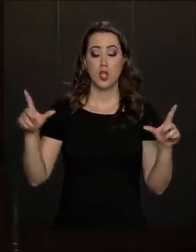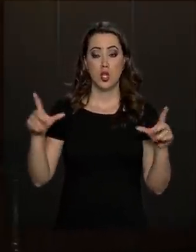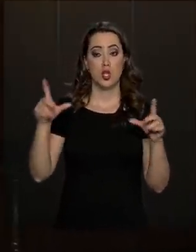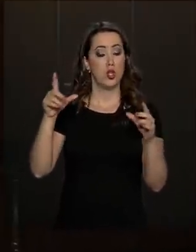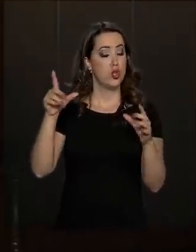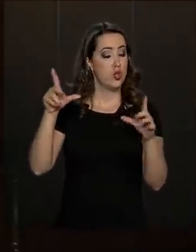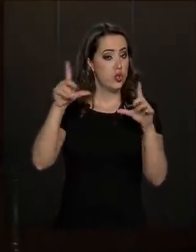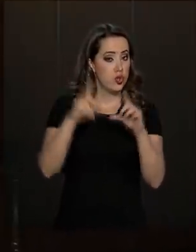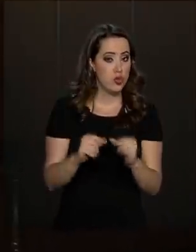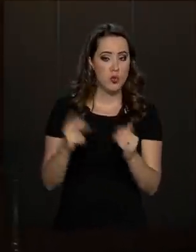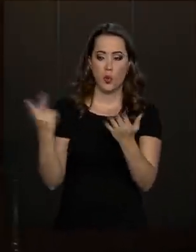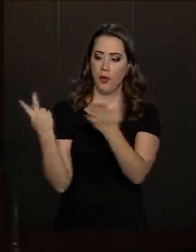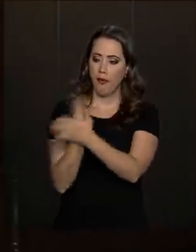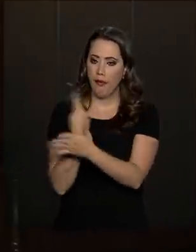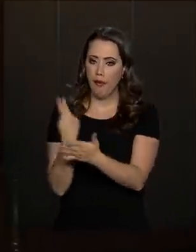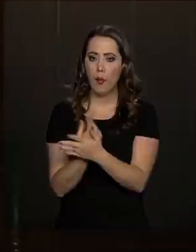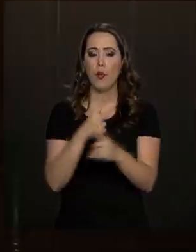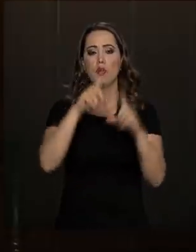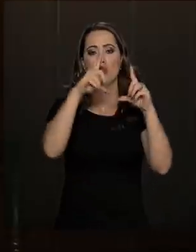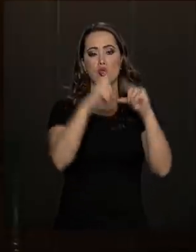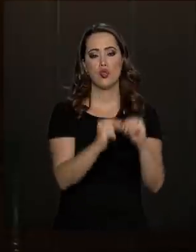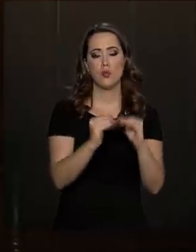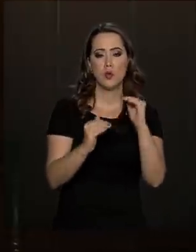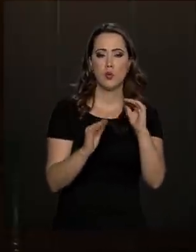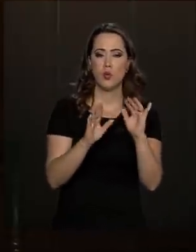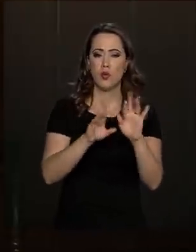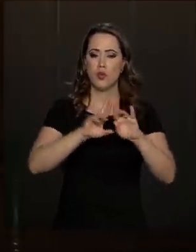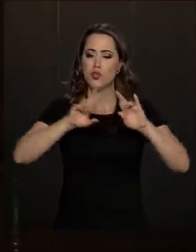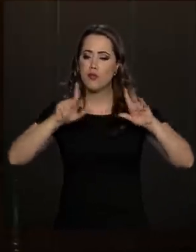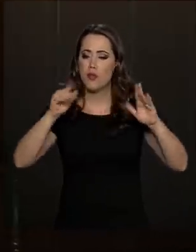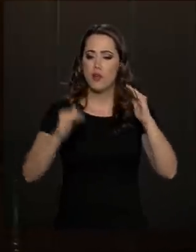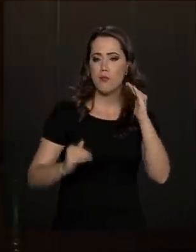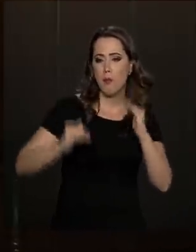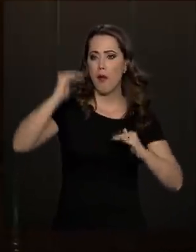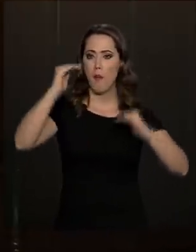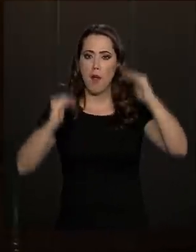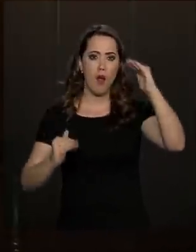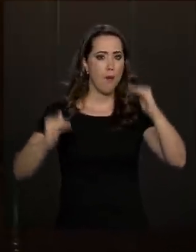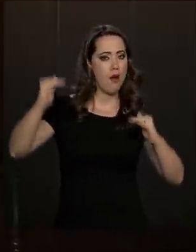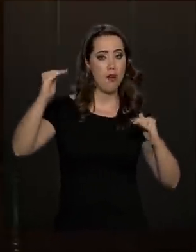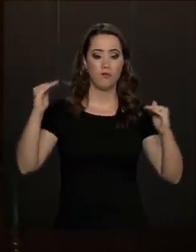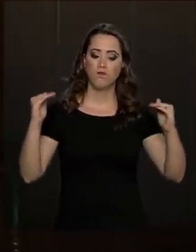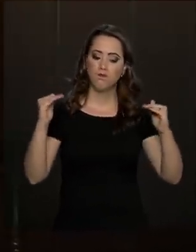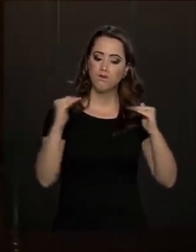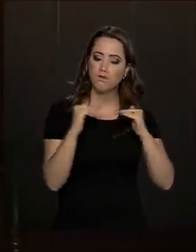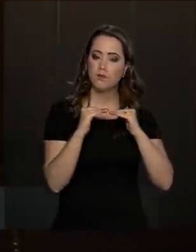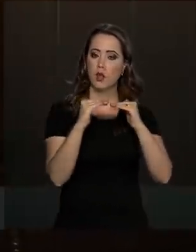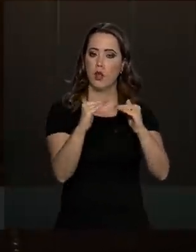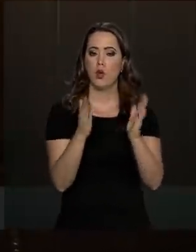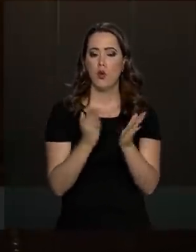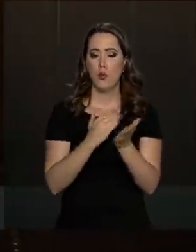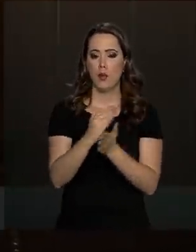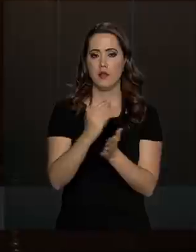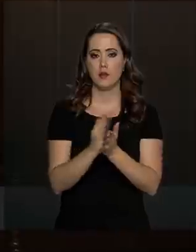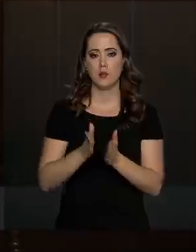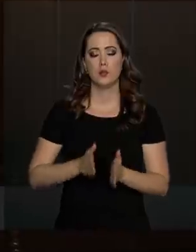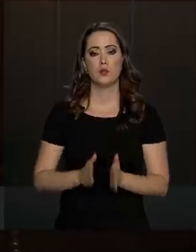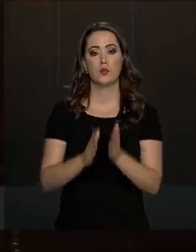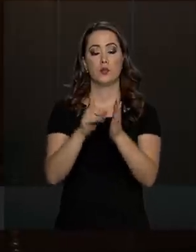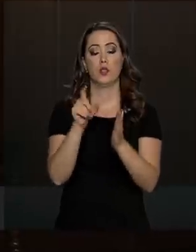reduz as desigualdades e começa esse movimento em direção a um novo regime